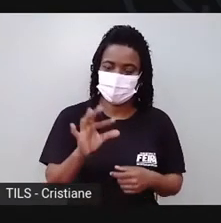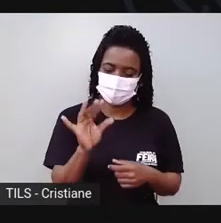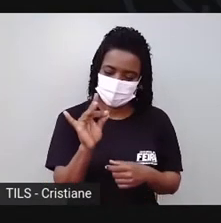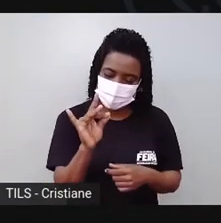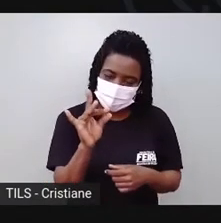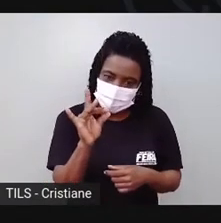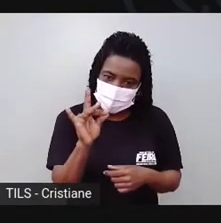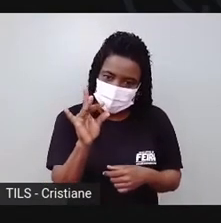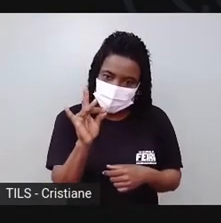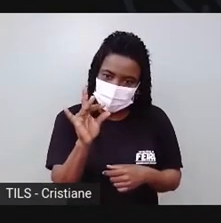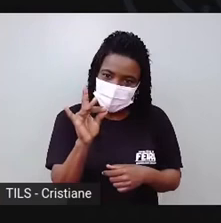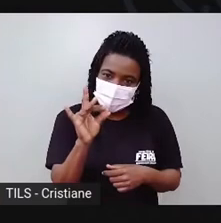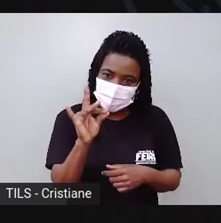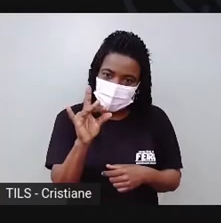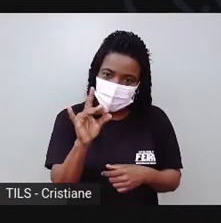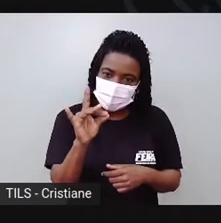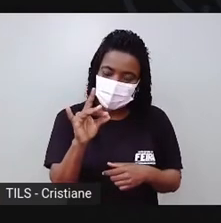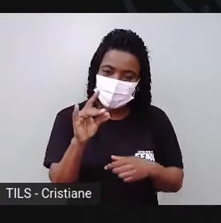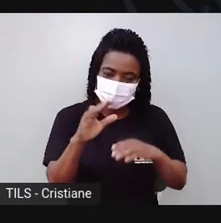ajeitar.